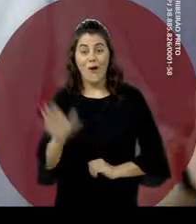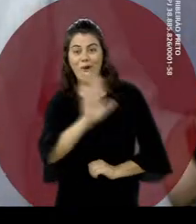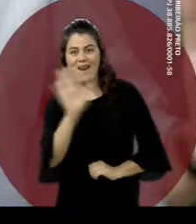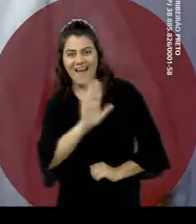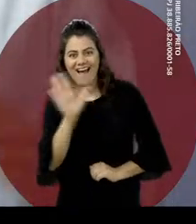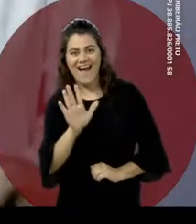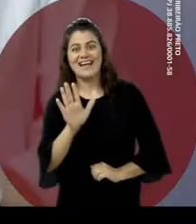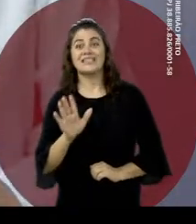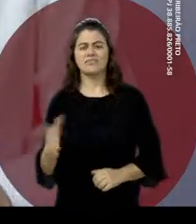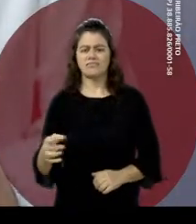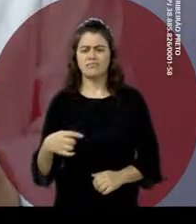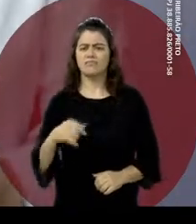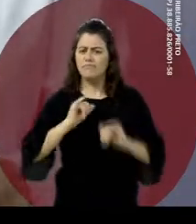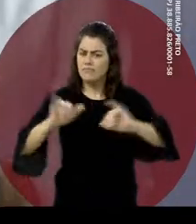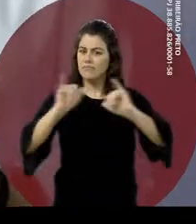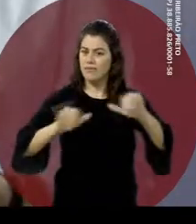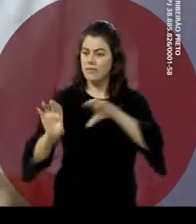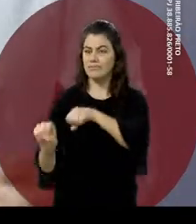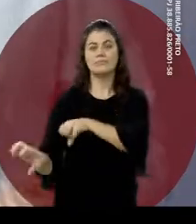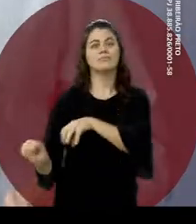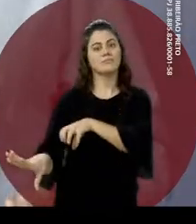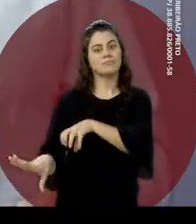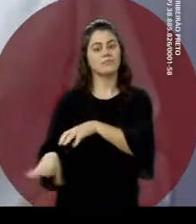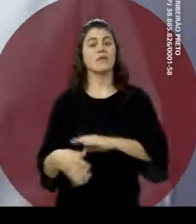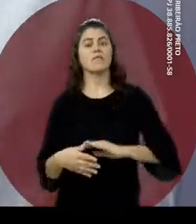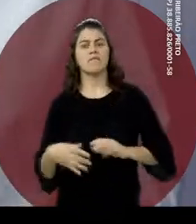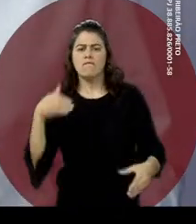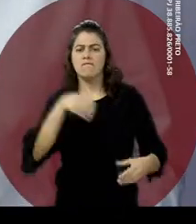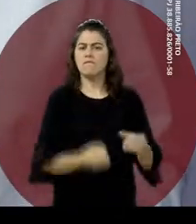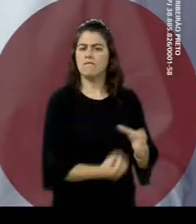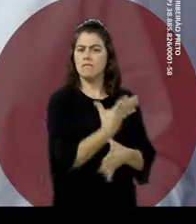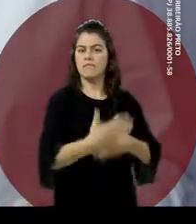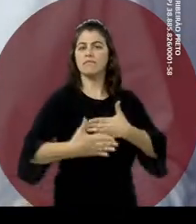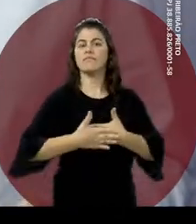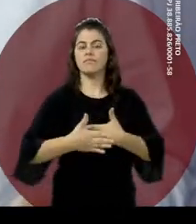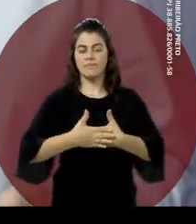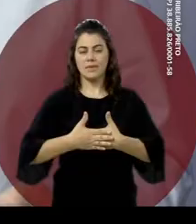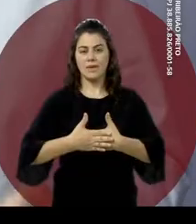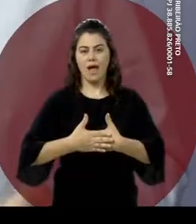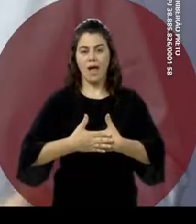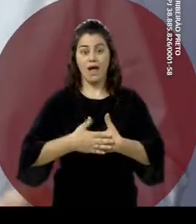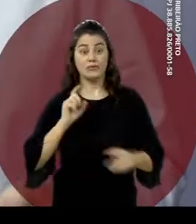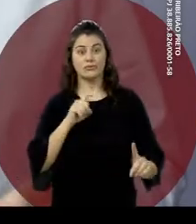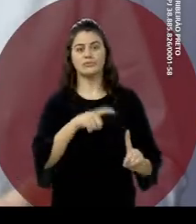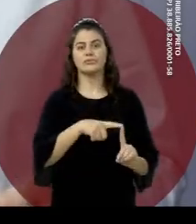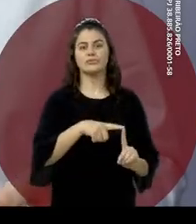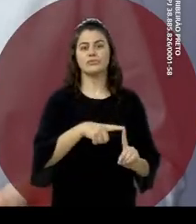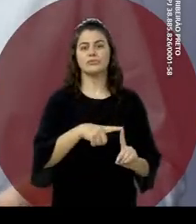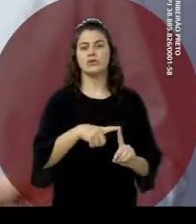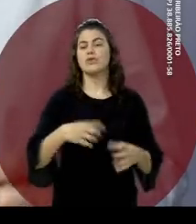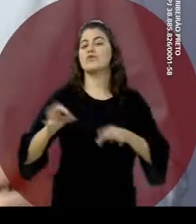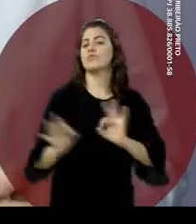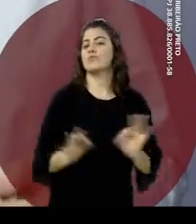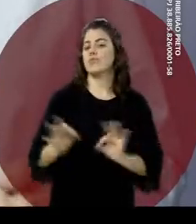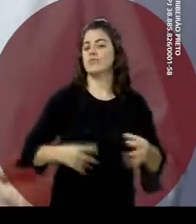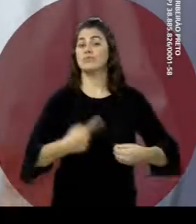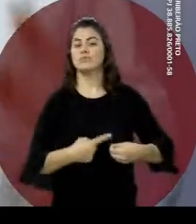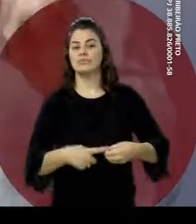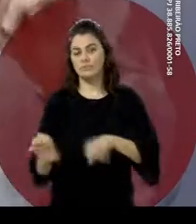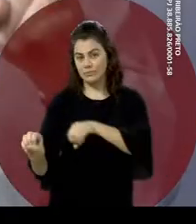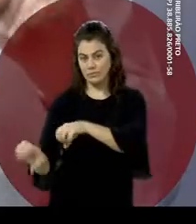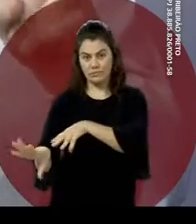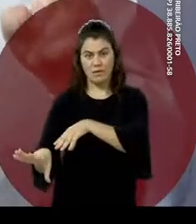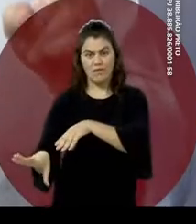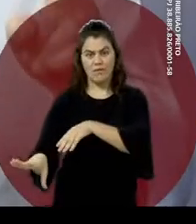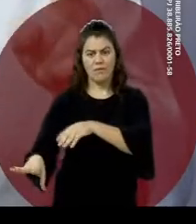Olá, minha gente! Vamos falar de educação. Vou implementar em Ribeirão Preto as metas do nosso Plano Municipal de